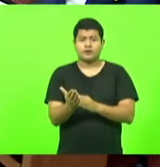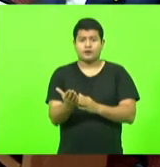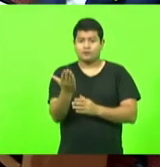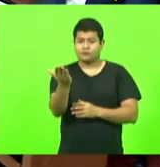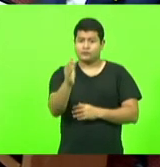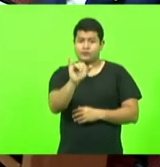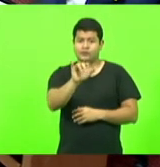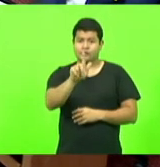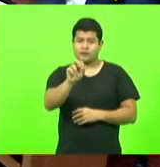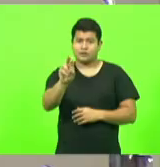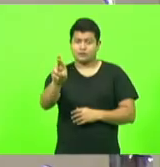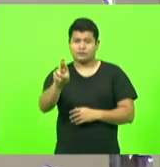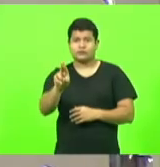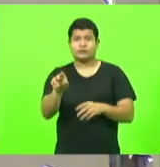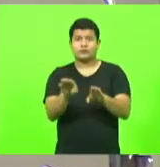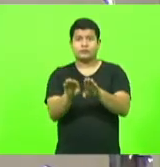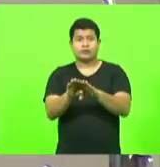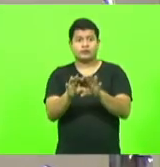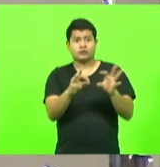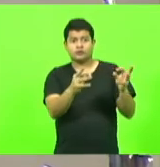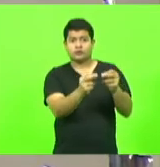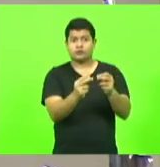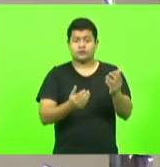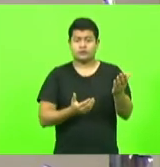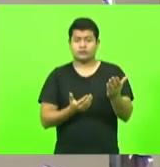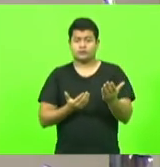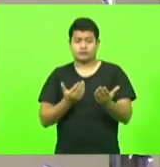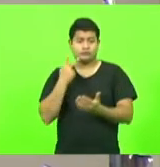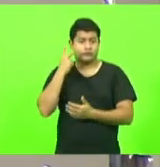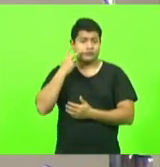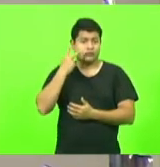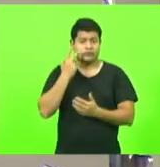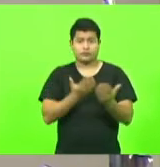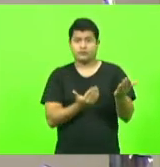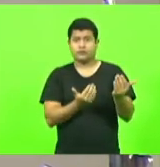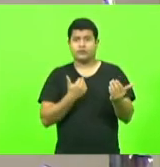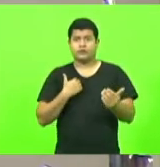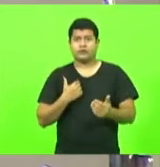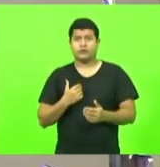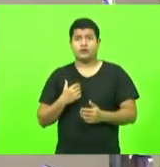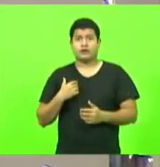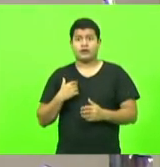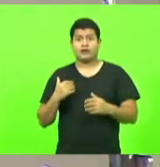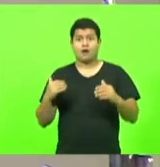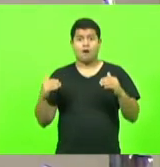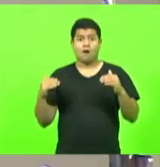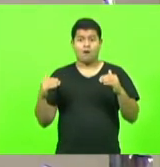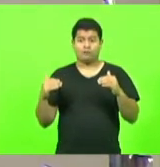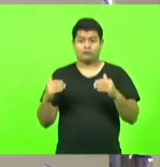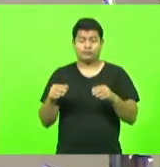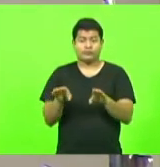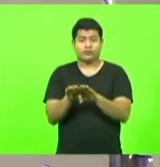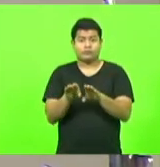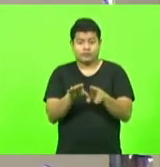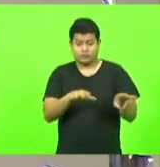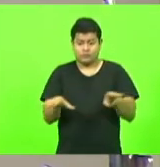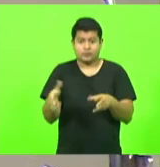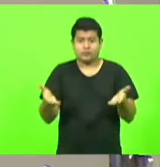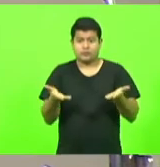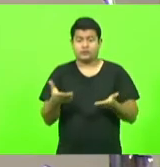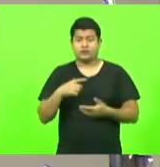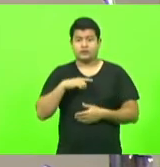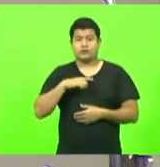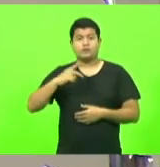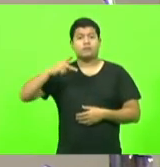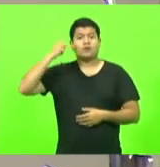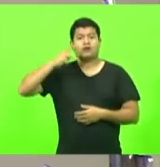os demais vereadores que essa semana coincidentemente houve uma visita do parlamento jovem nesta casa eu como presidente